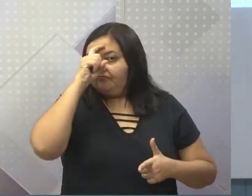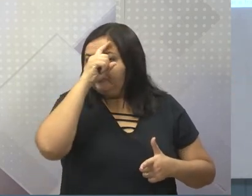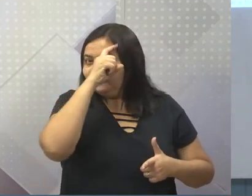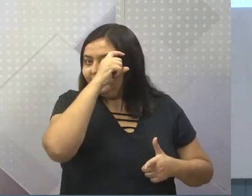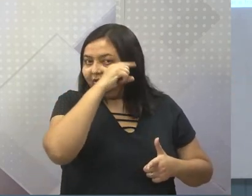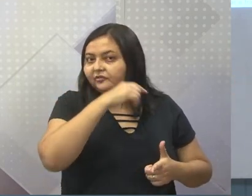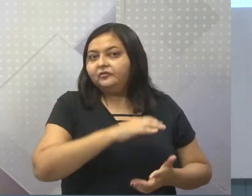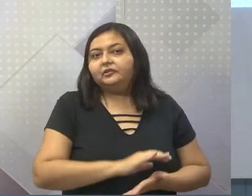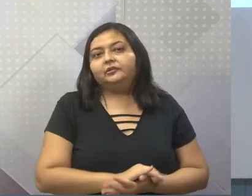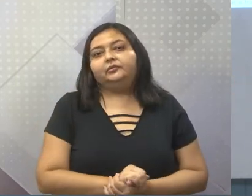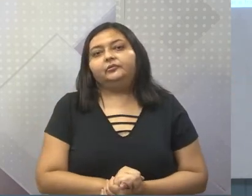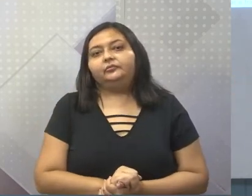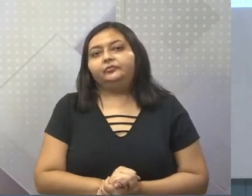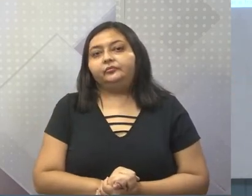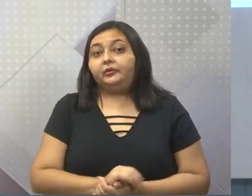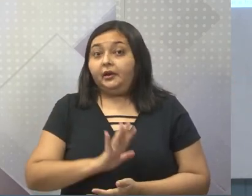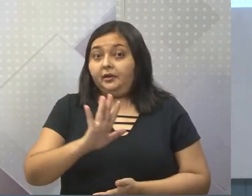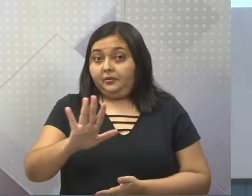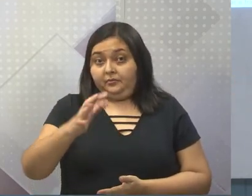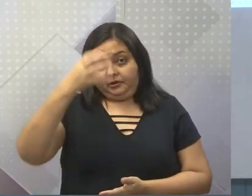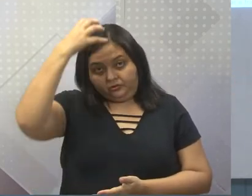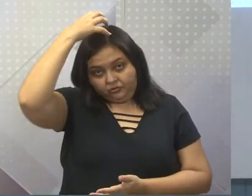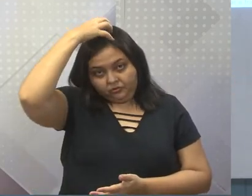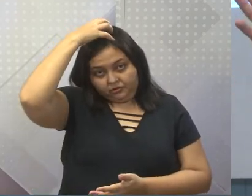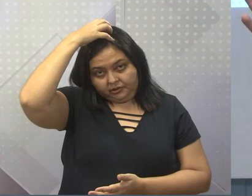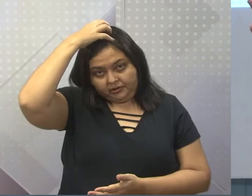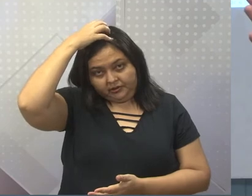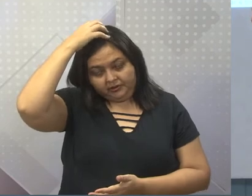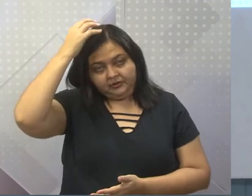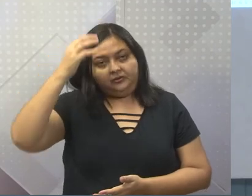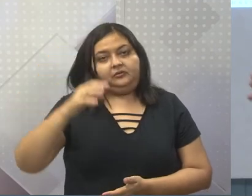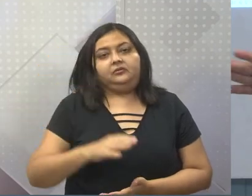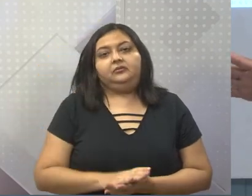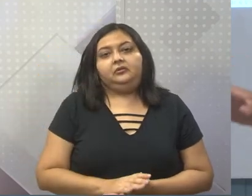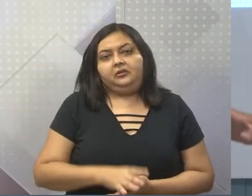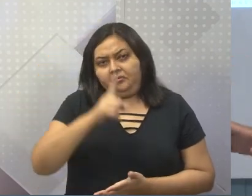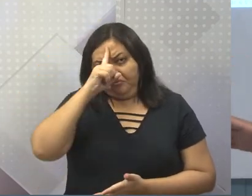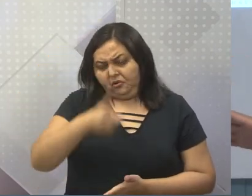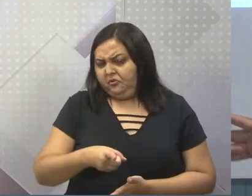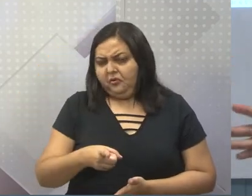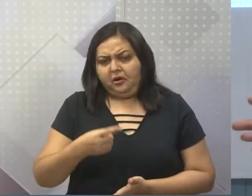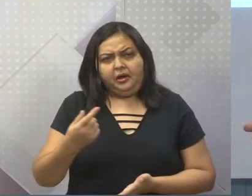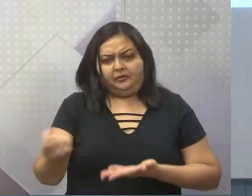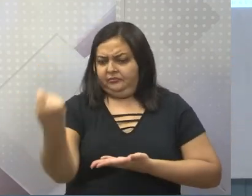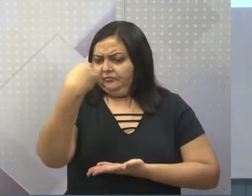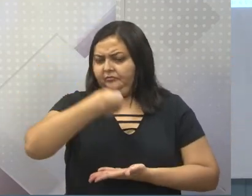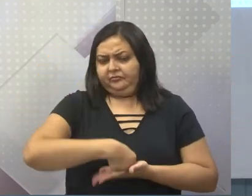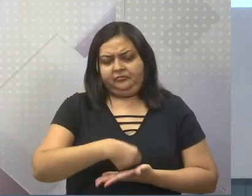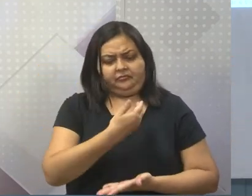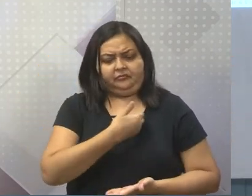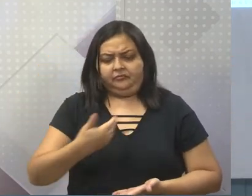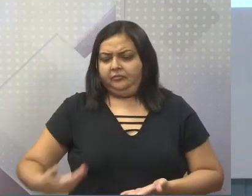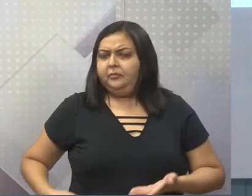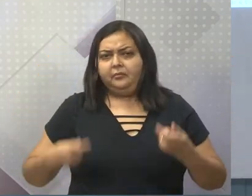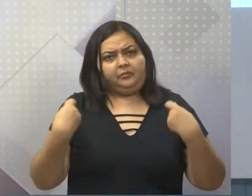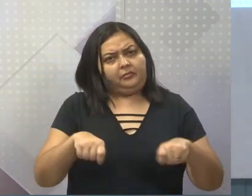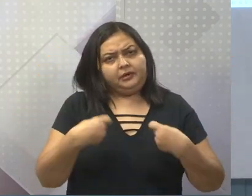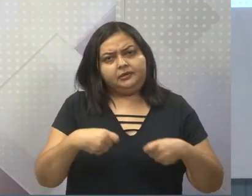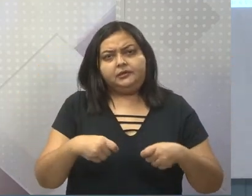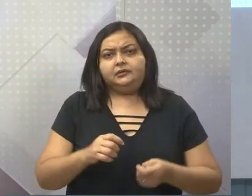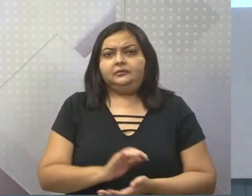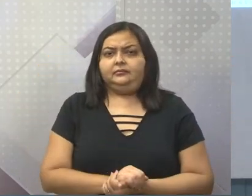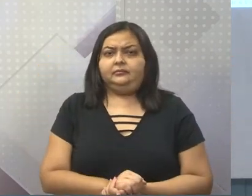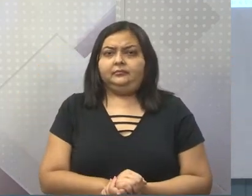Mas, como é se dizia? O rei, na época, o manda-chuva, dizia assim. Eu tenho que pagar e acabou. E o que acontecia?